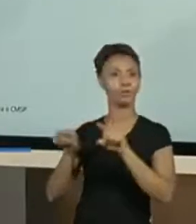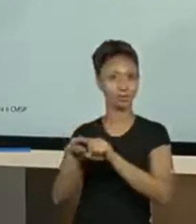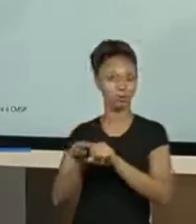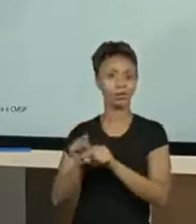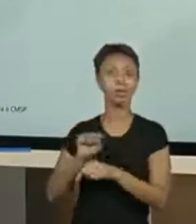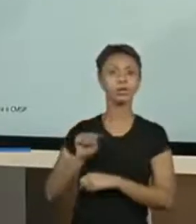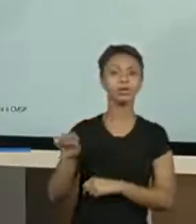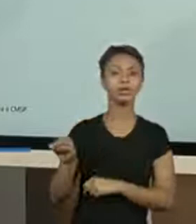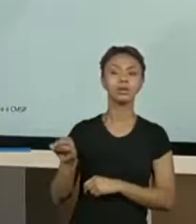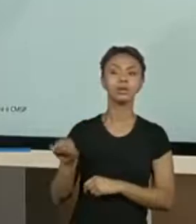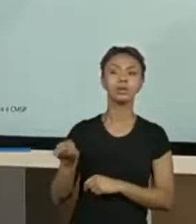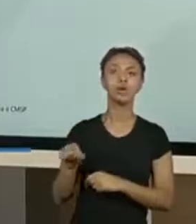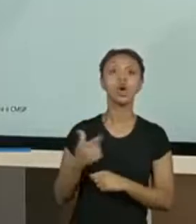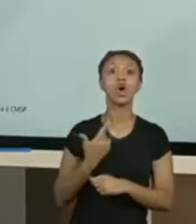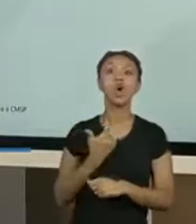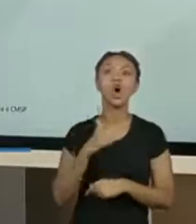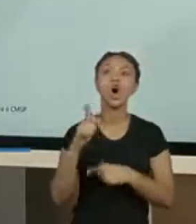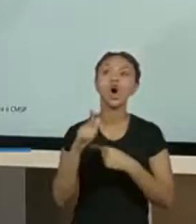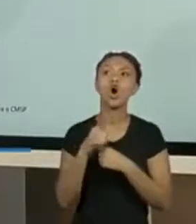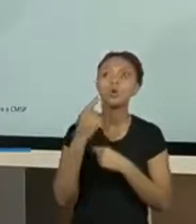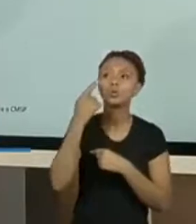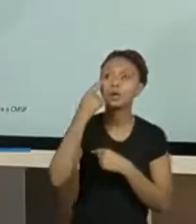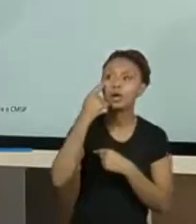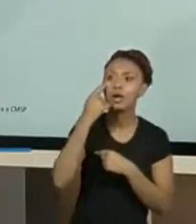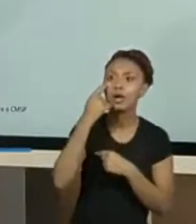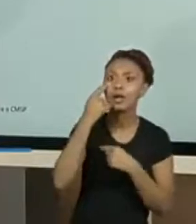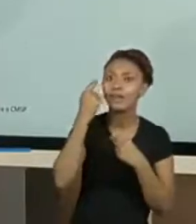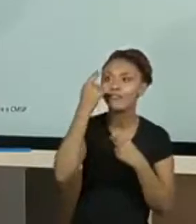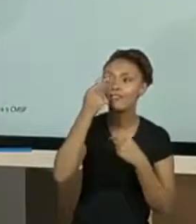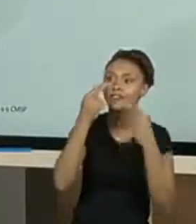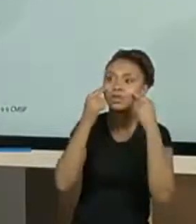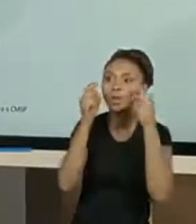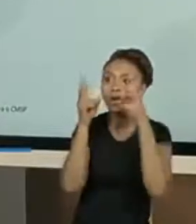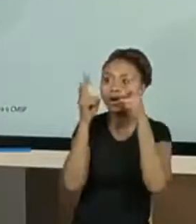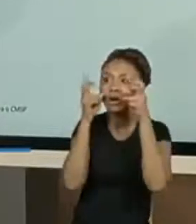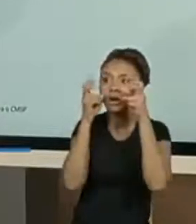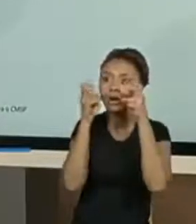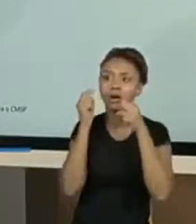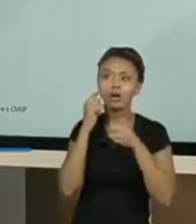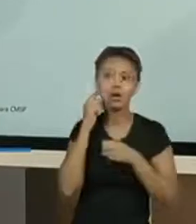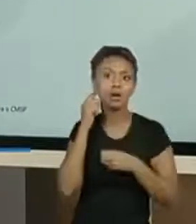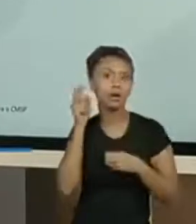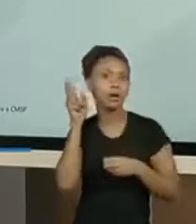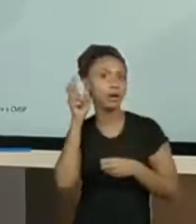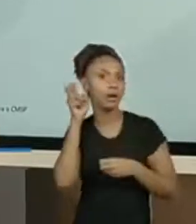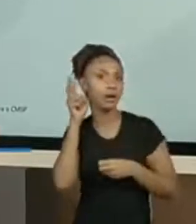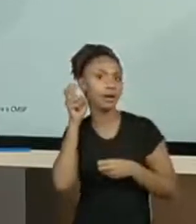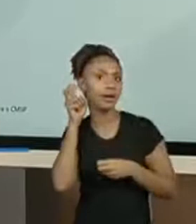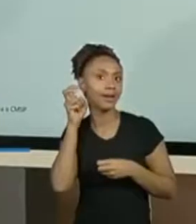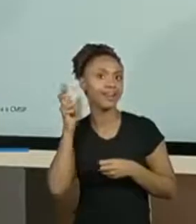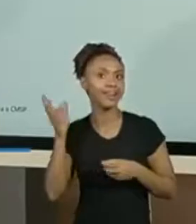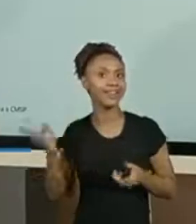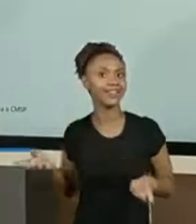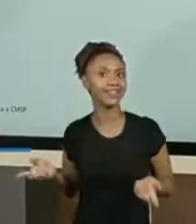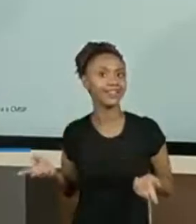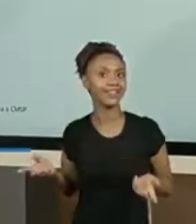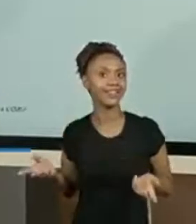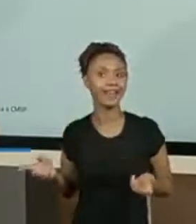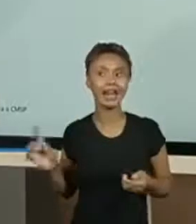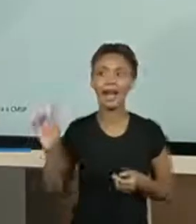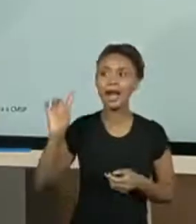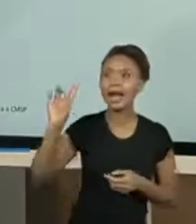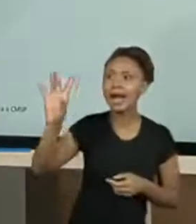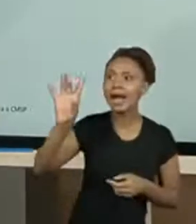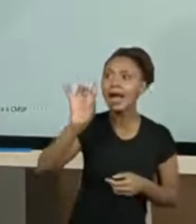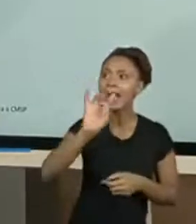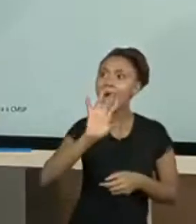outros sentidos também estimulados, porque é o visual, o auditivo. Cada apresentação e